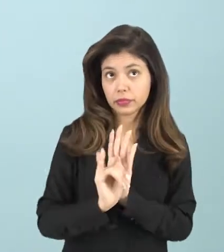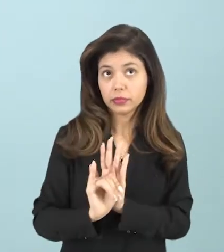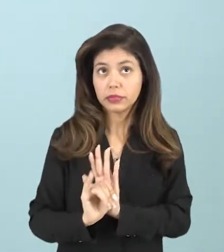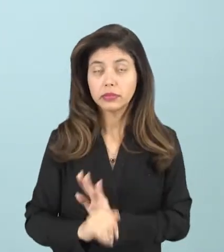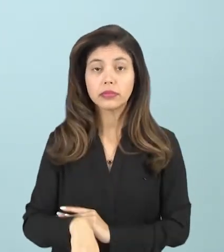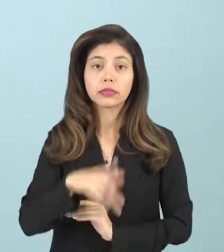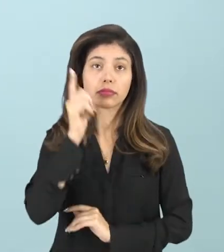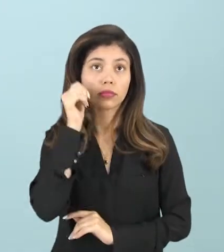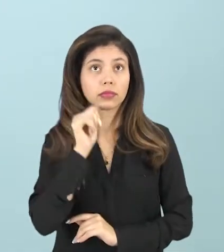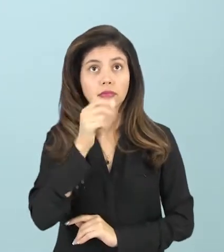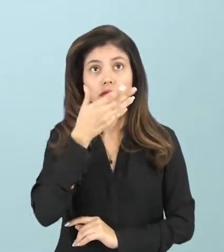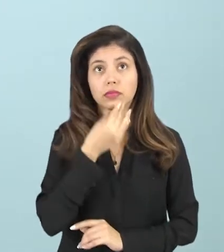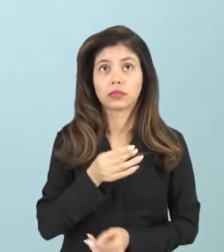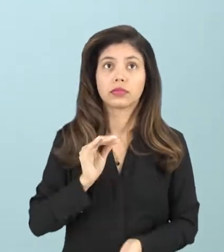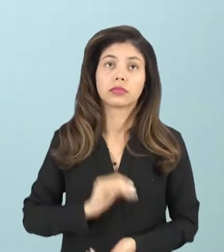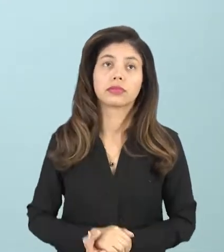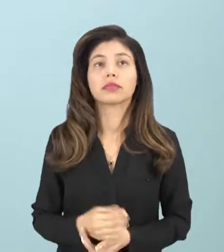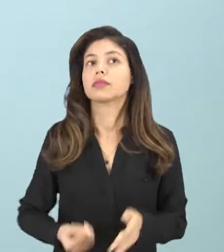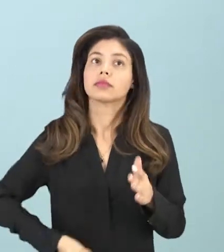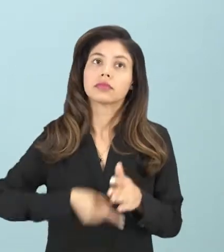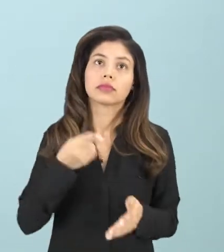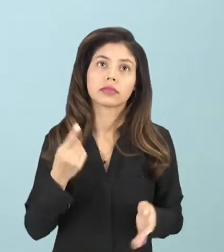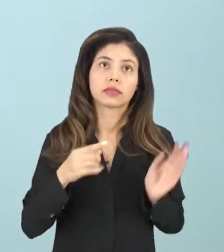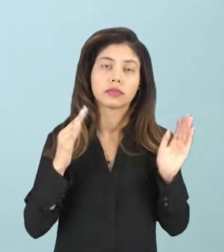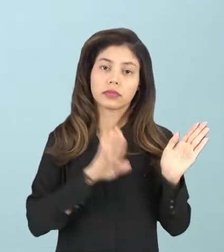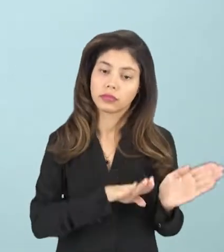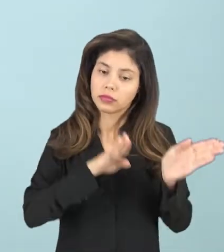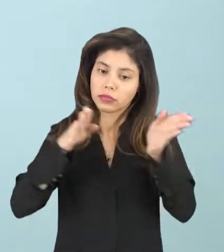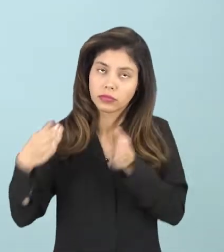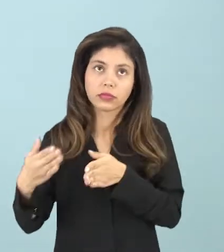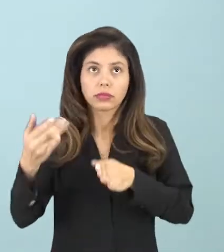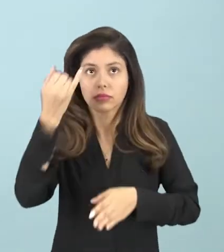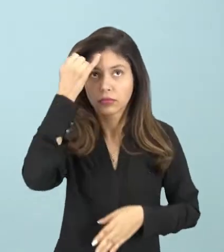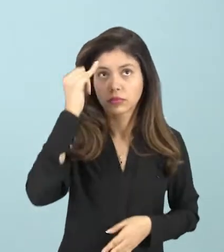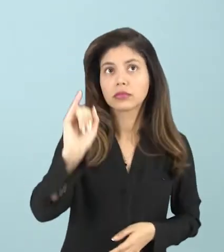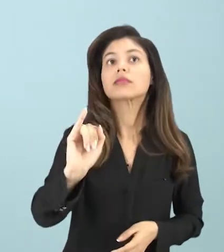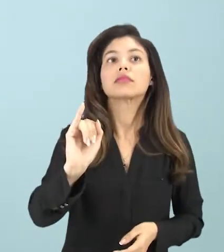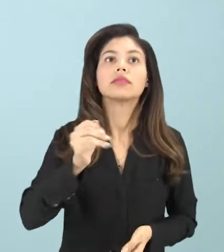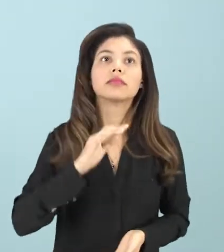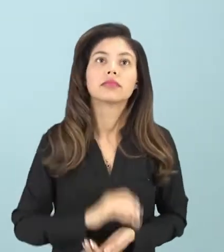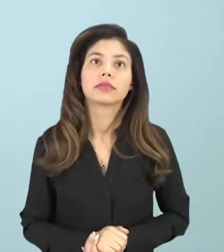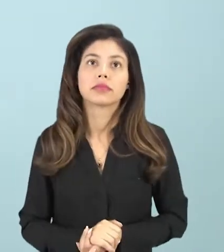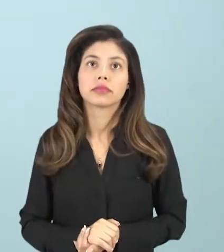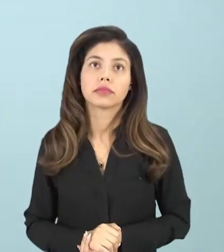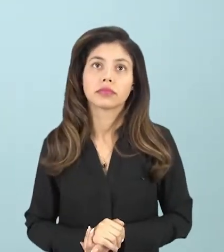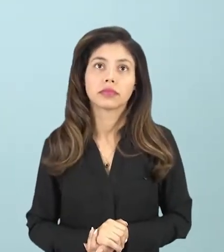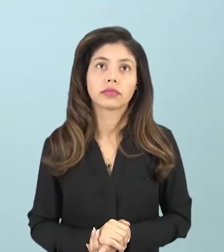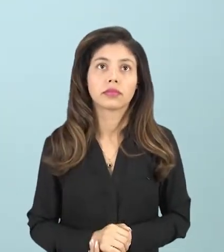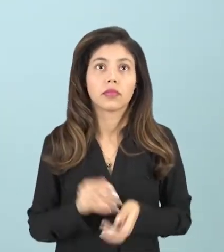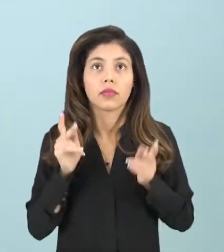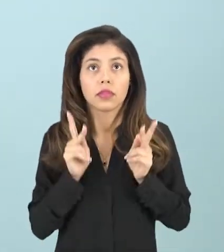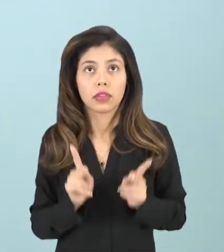de gênero, primeiramente nós temos que partir da ideia de gênero e